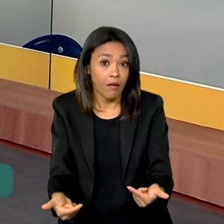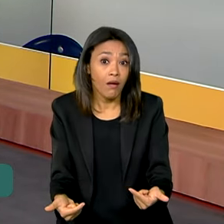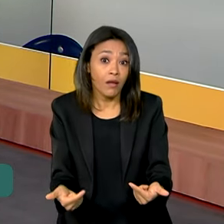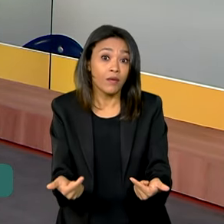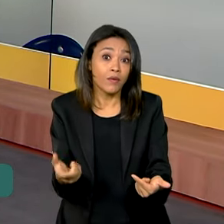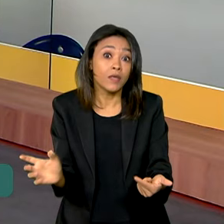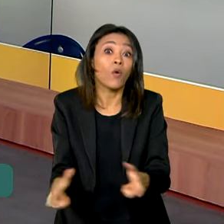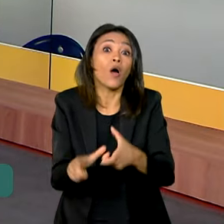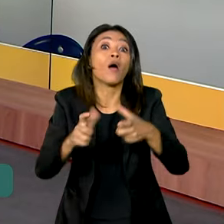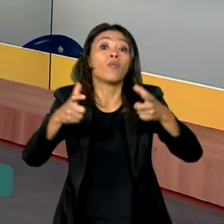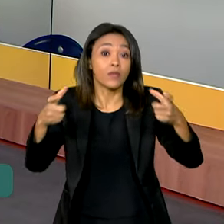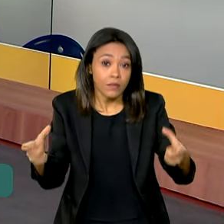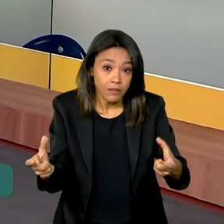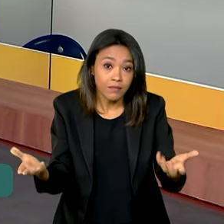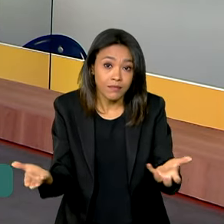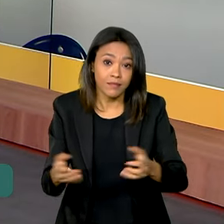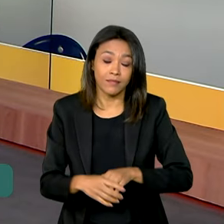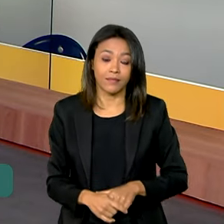seja ampliado?